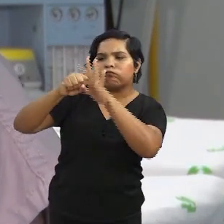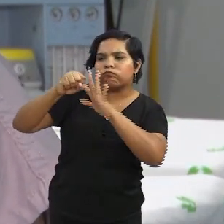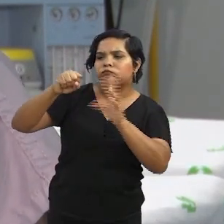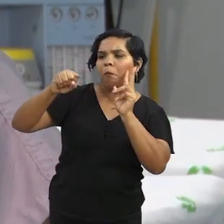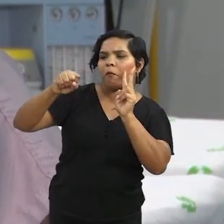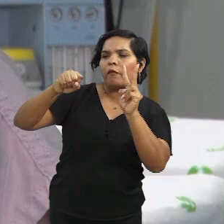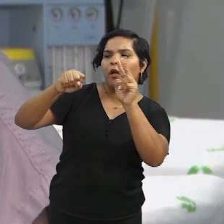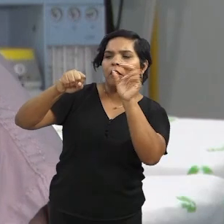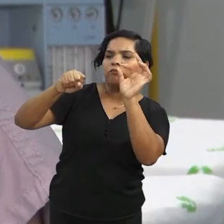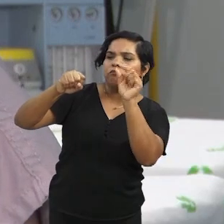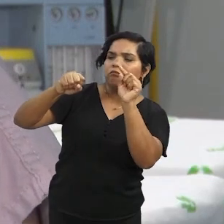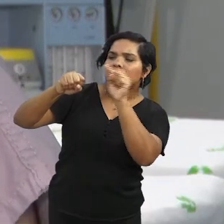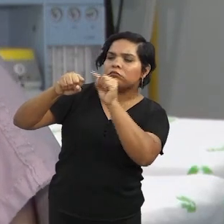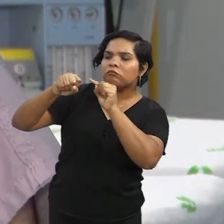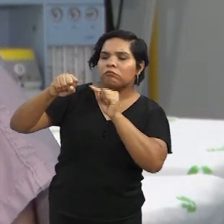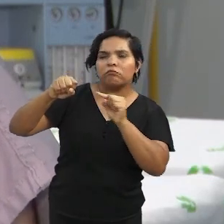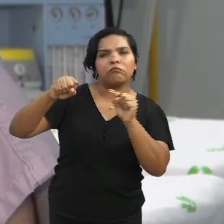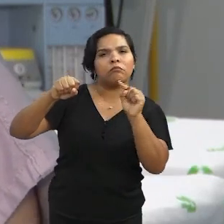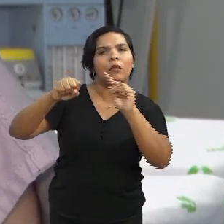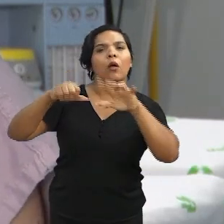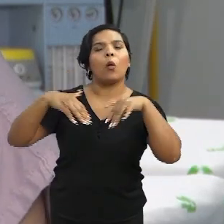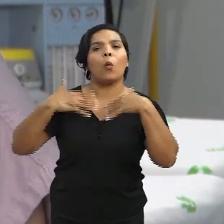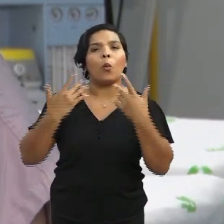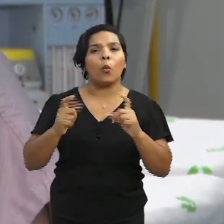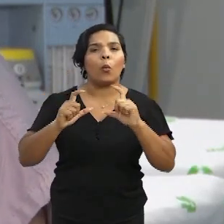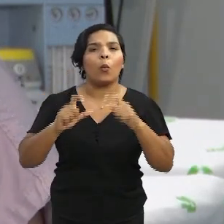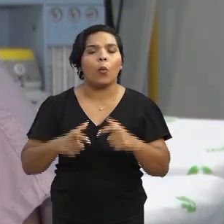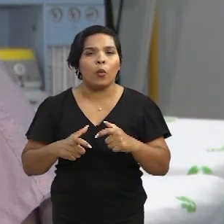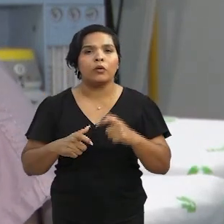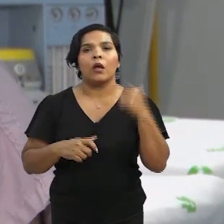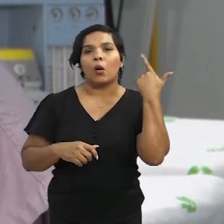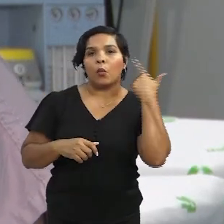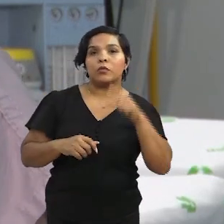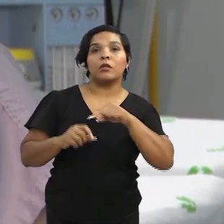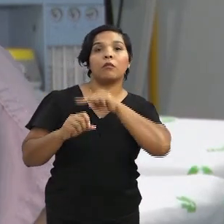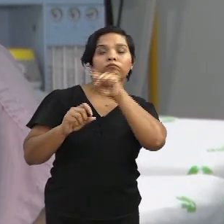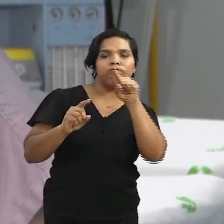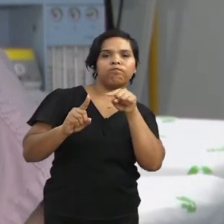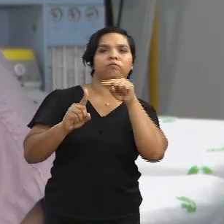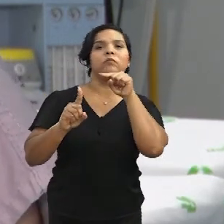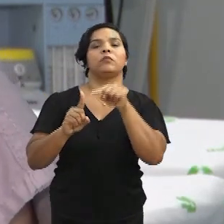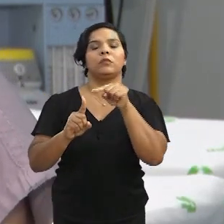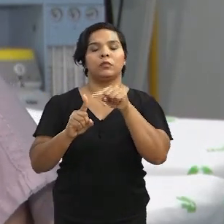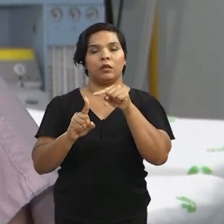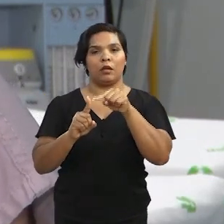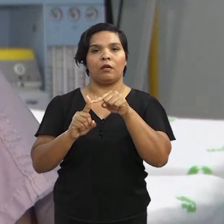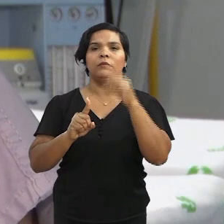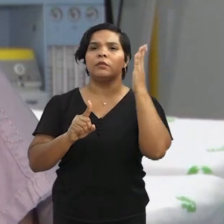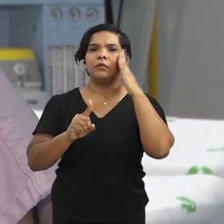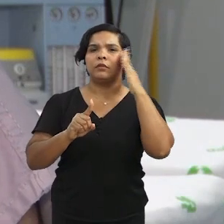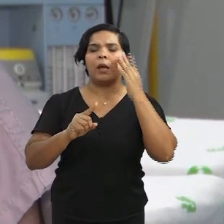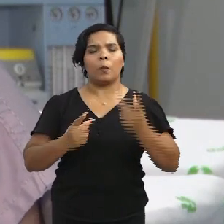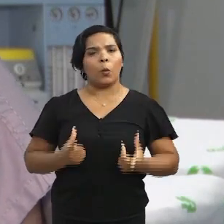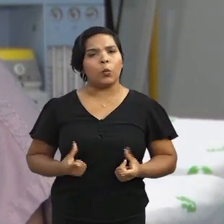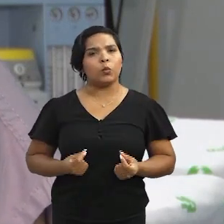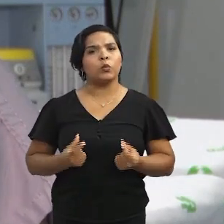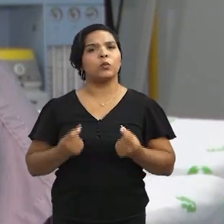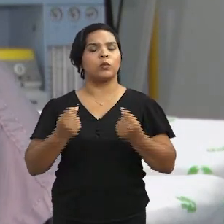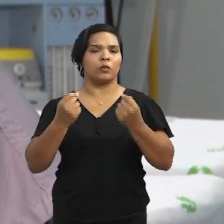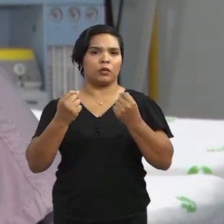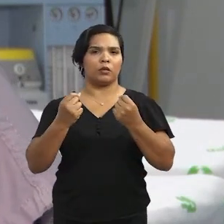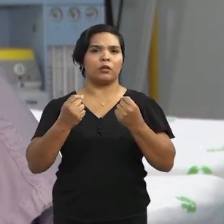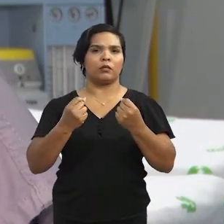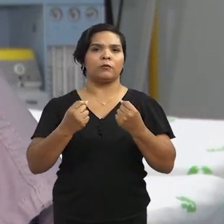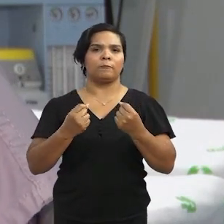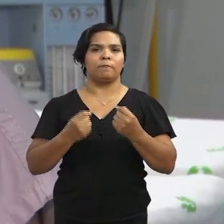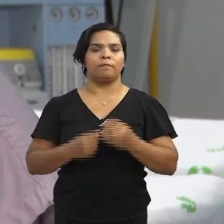né? A maioria dos casos é um caso de tumor cerebral. Então, em todos os casos, a gente conseguiu atingir o alvo com... de